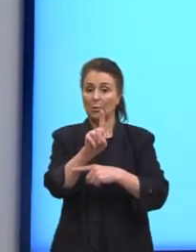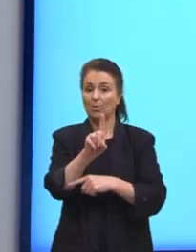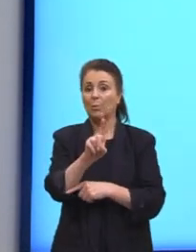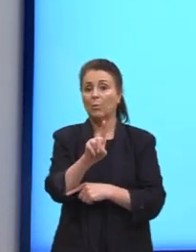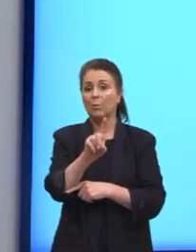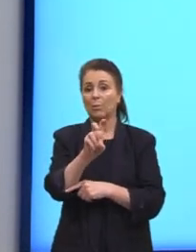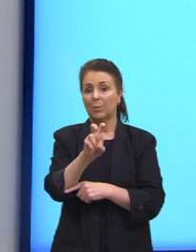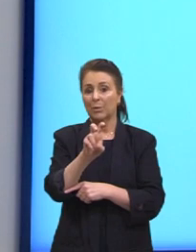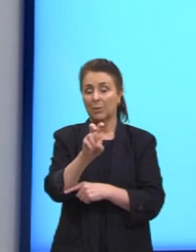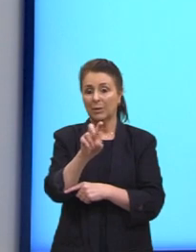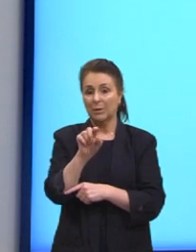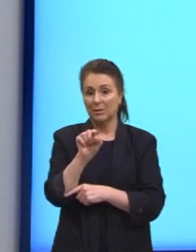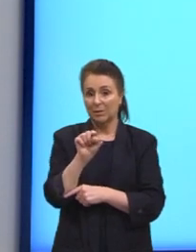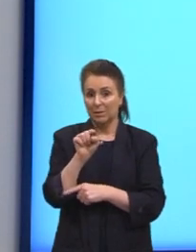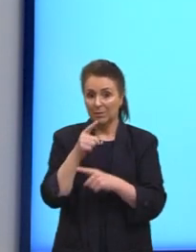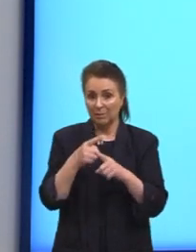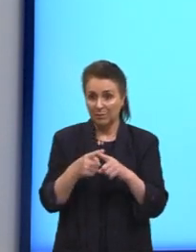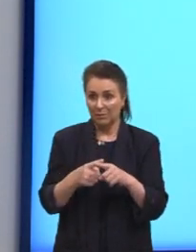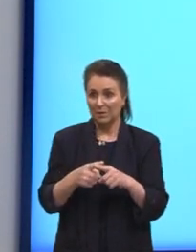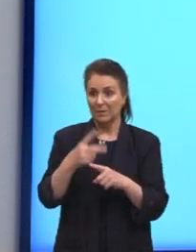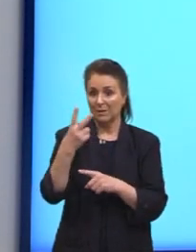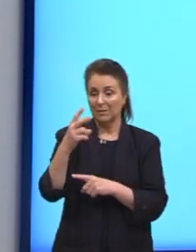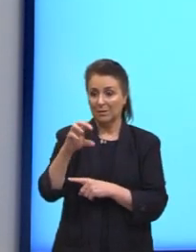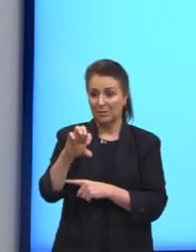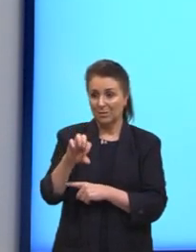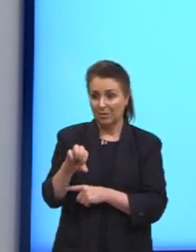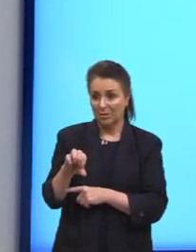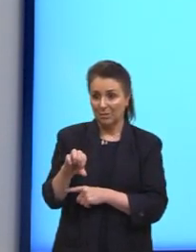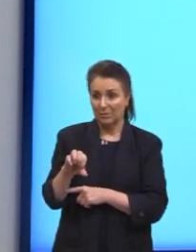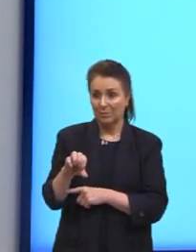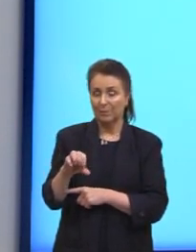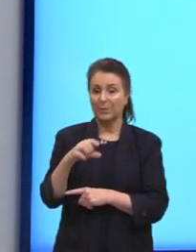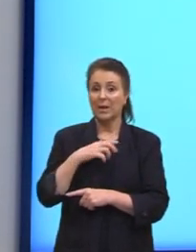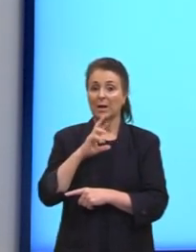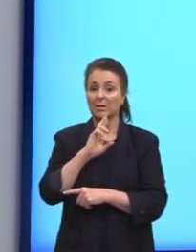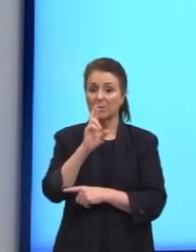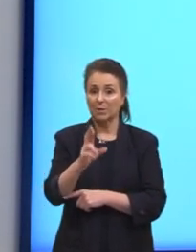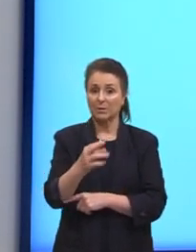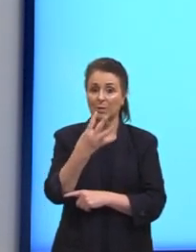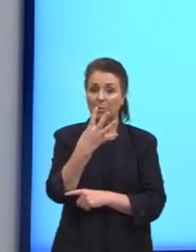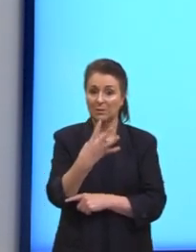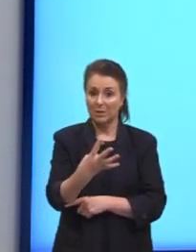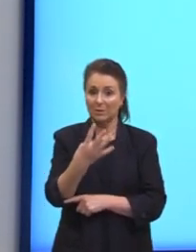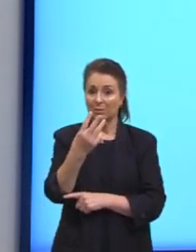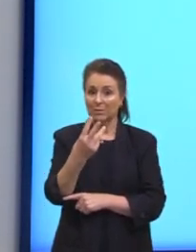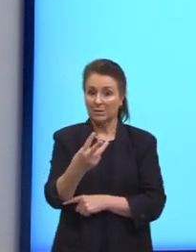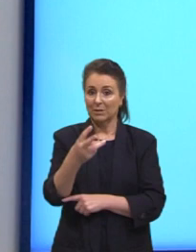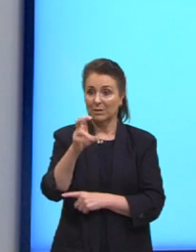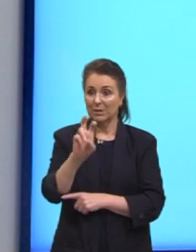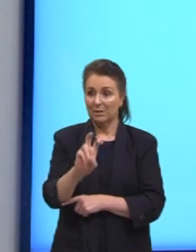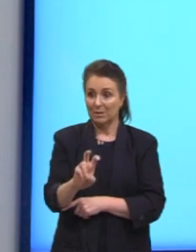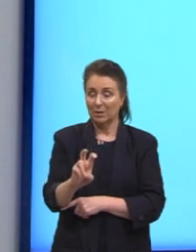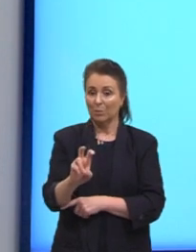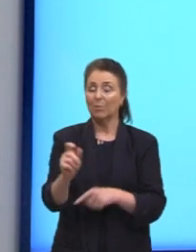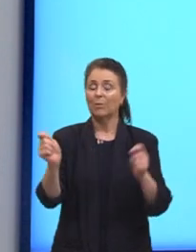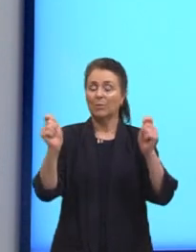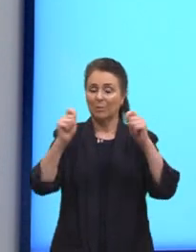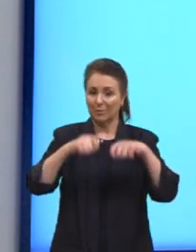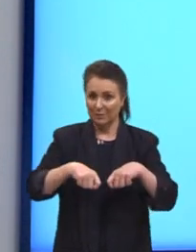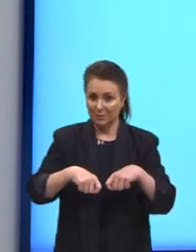combinação, então, 15 vezes 29 resulta em 435